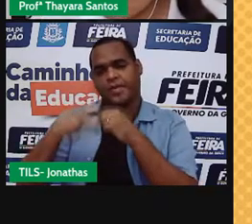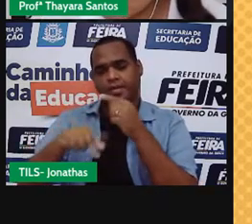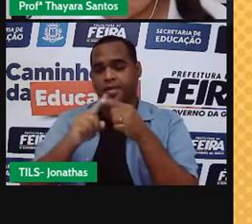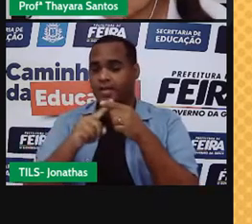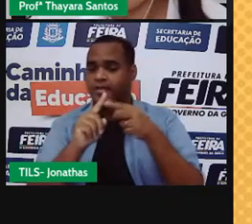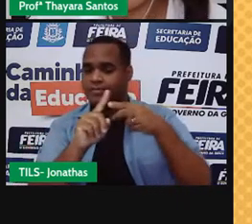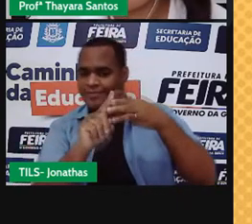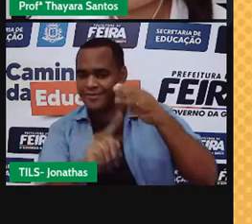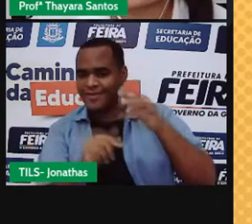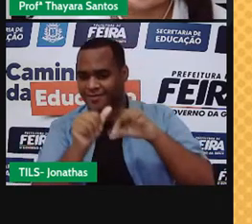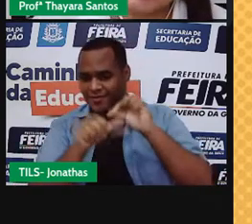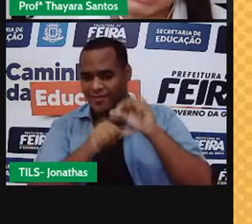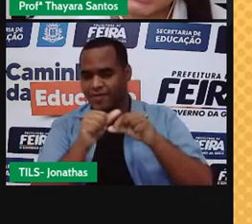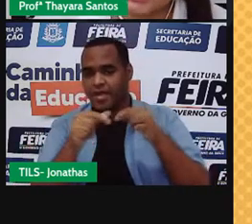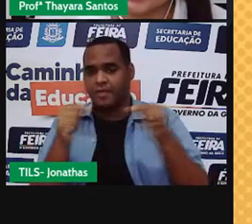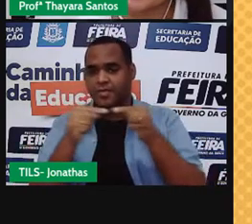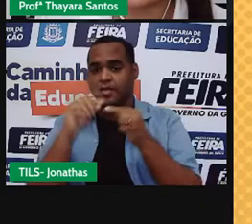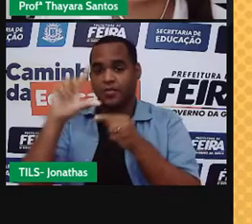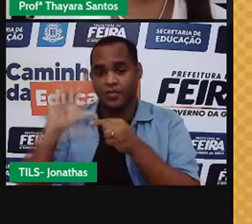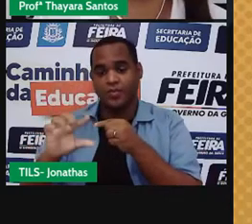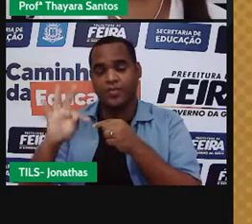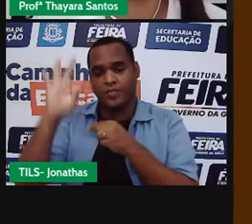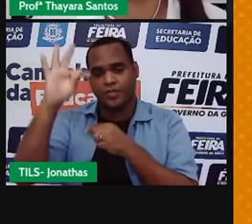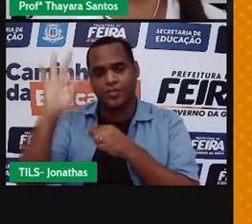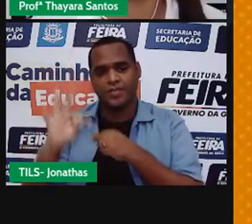físicos da matéria, a partir da temperatura.